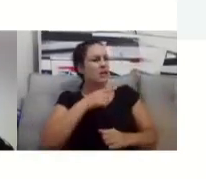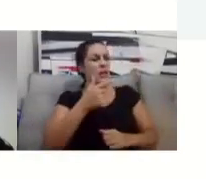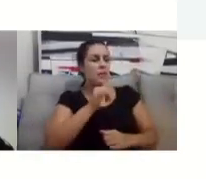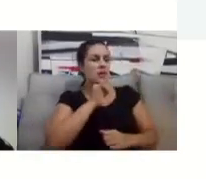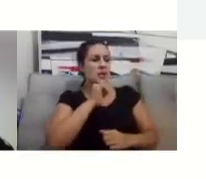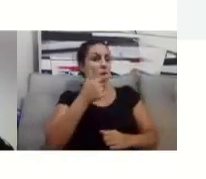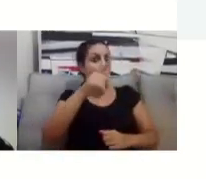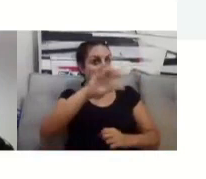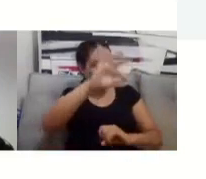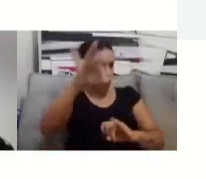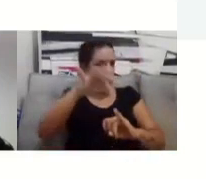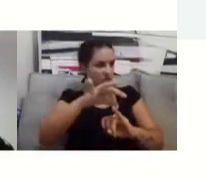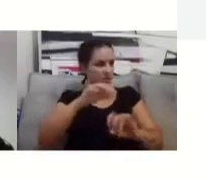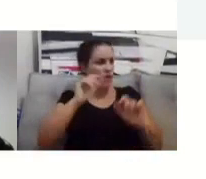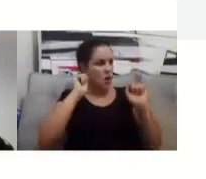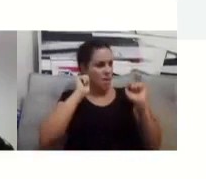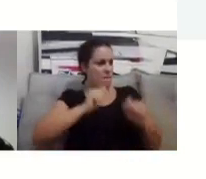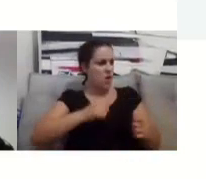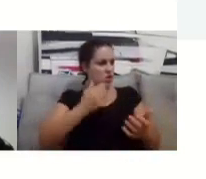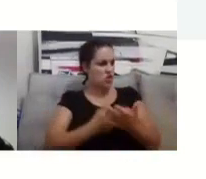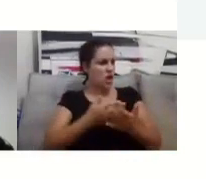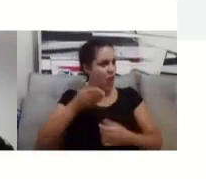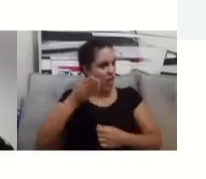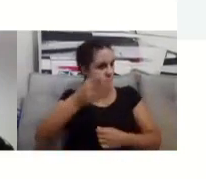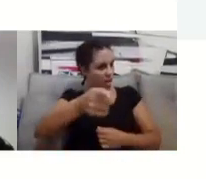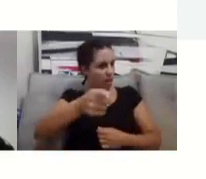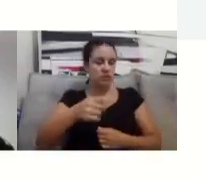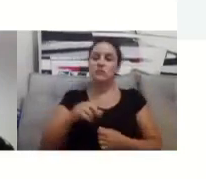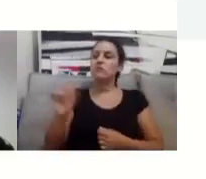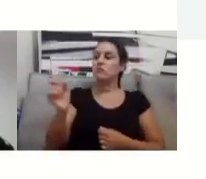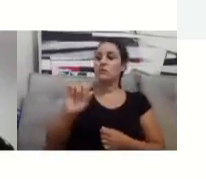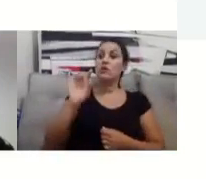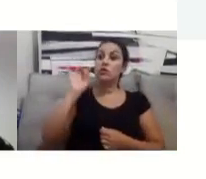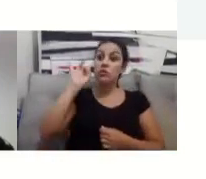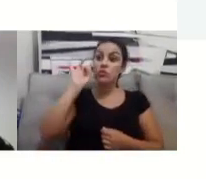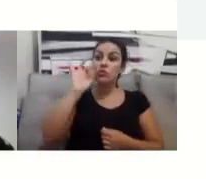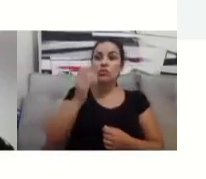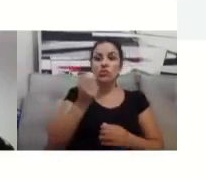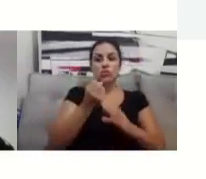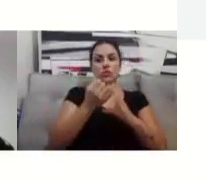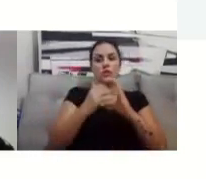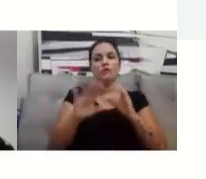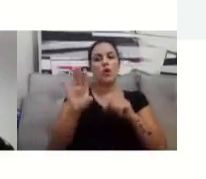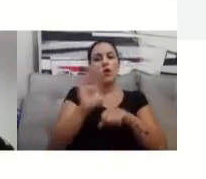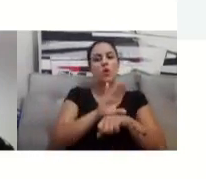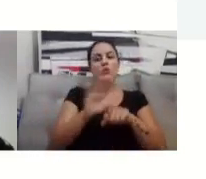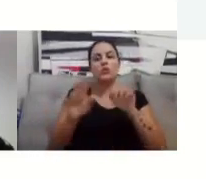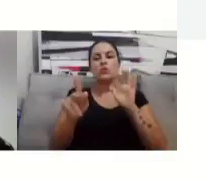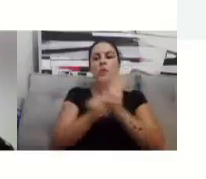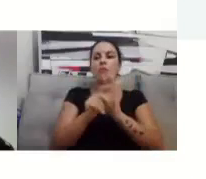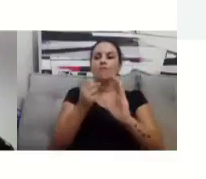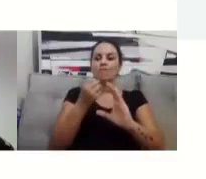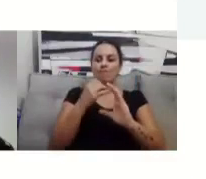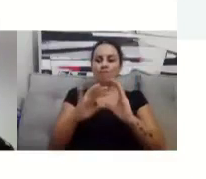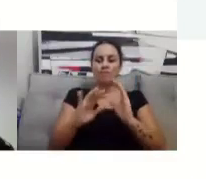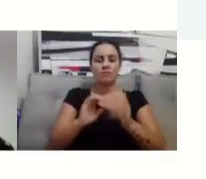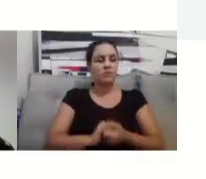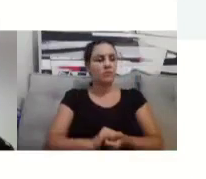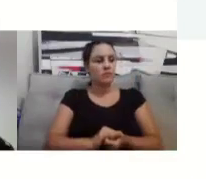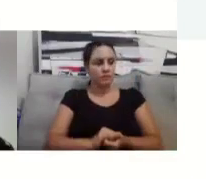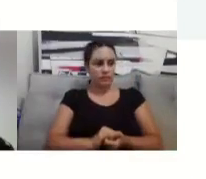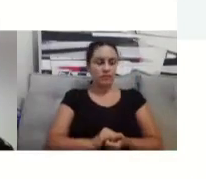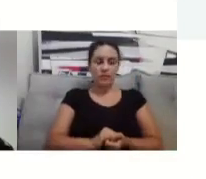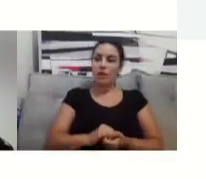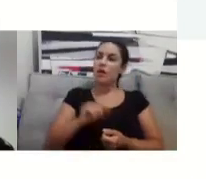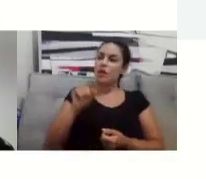Ele só acontece aqui mesmo, no C4. Você é de onde, Robson? São Mateus?